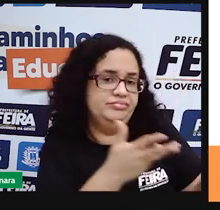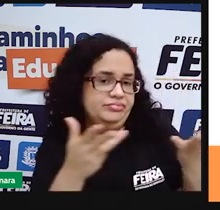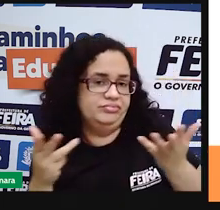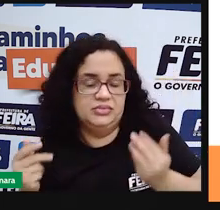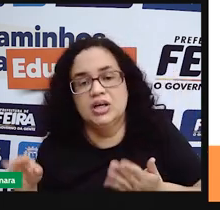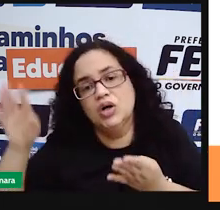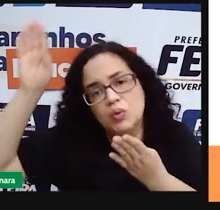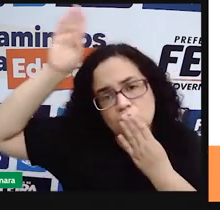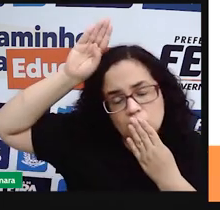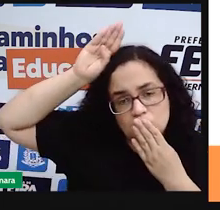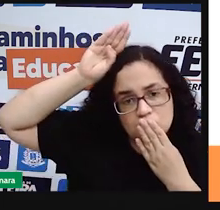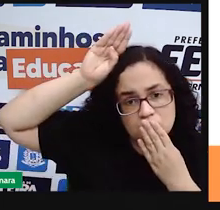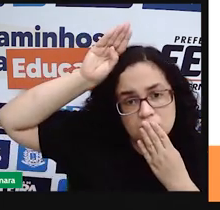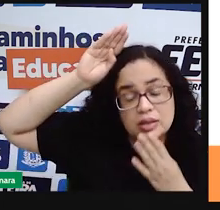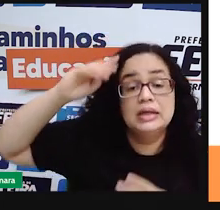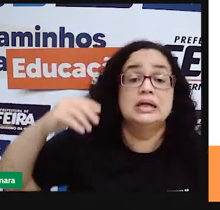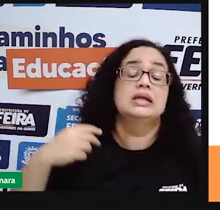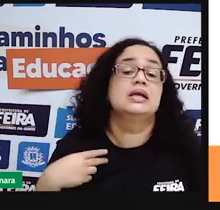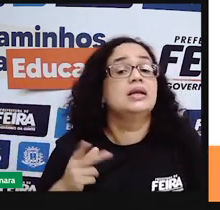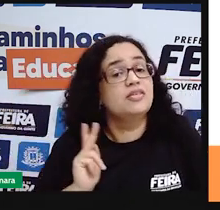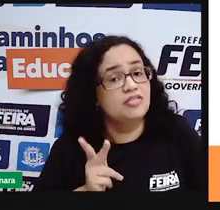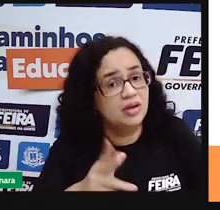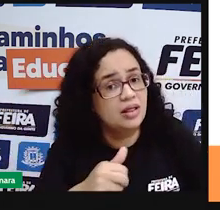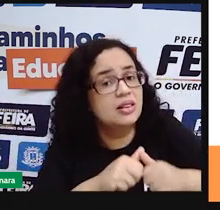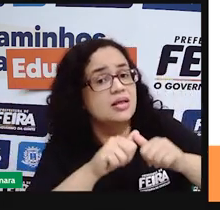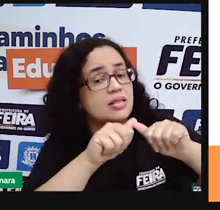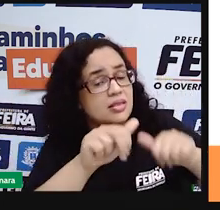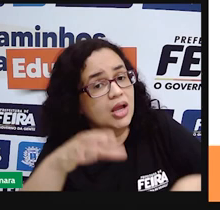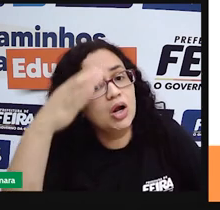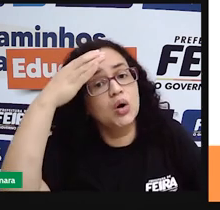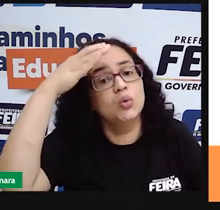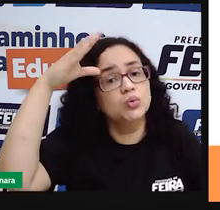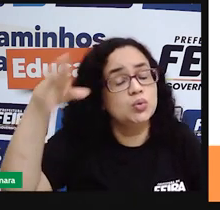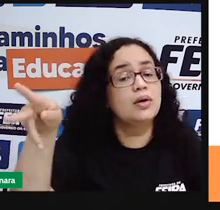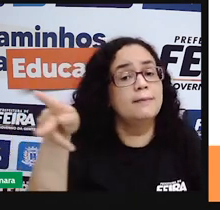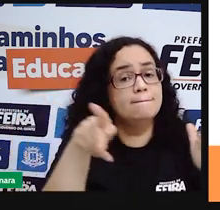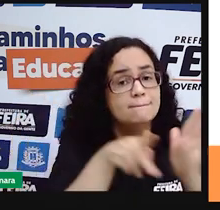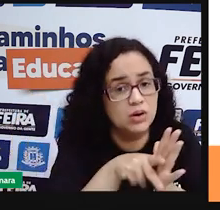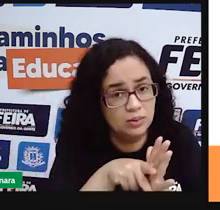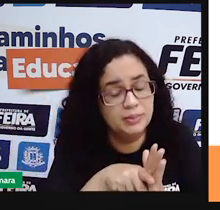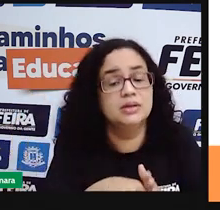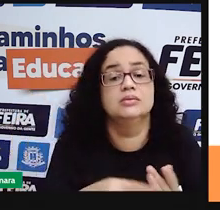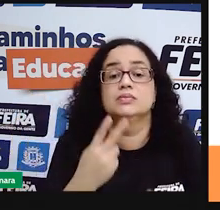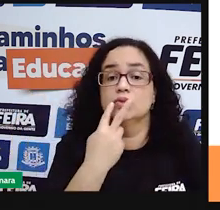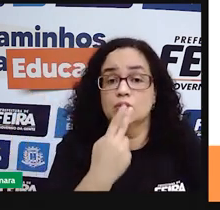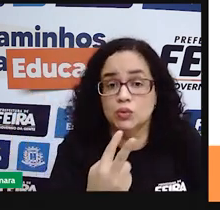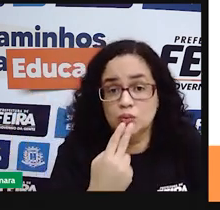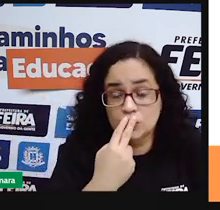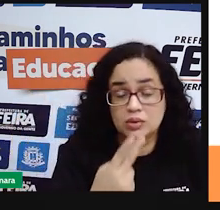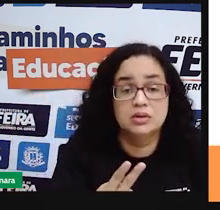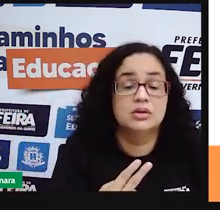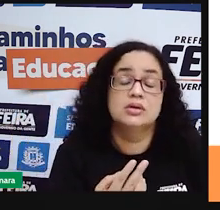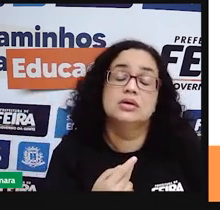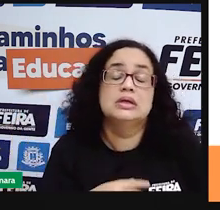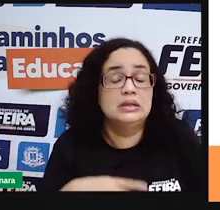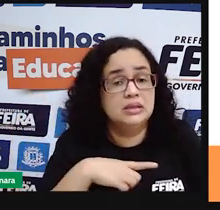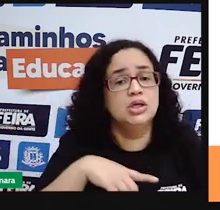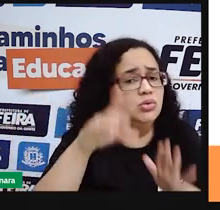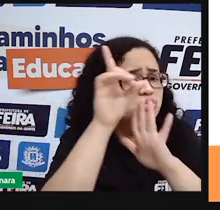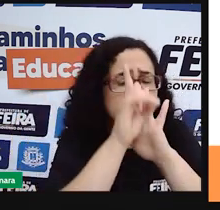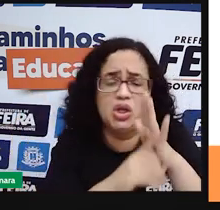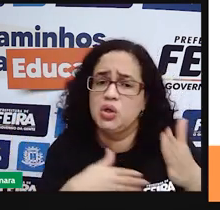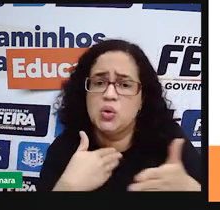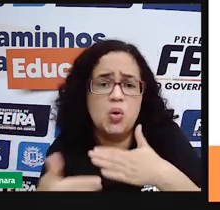Eles permanecem nas suas culturas, permanecem nos seus hábitos, né? Mas eles têm os mesmos direitos que qualquer